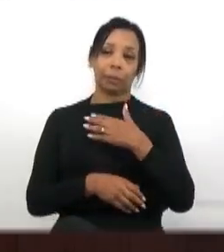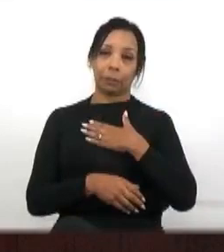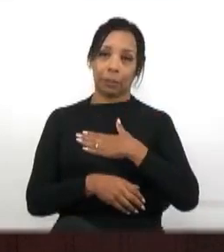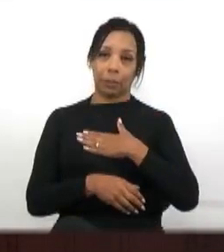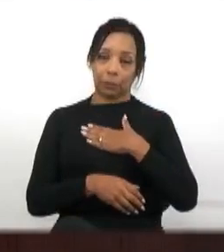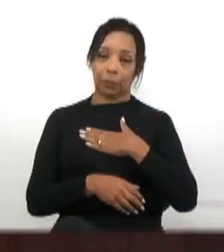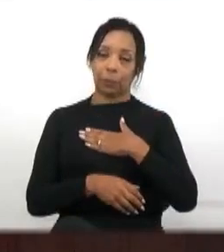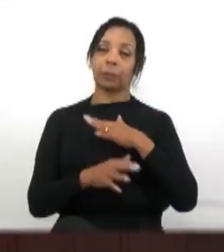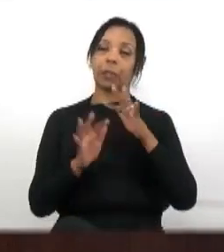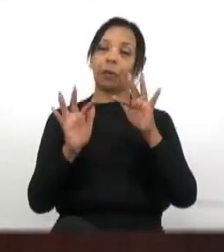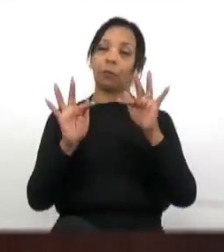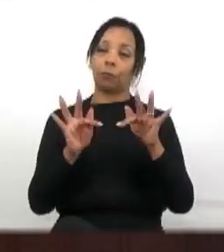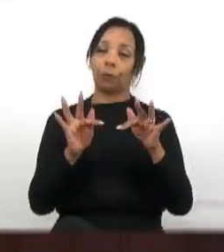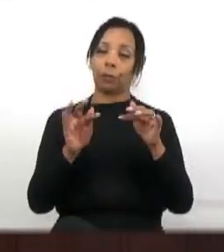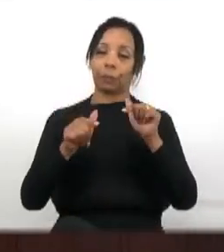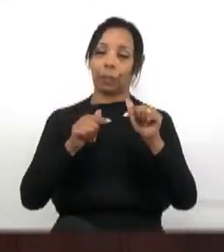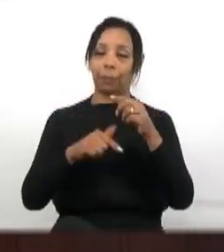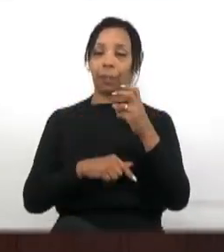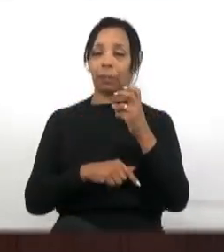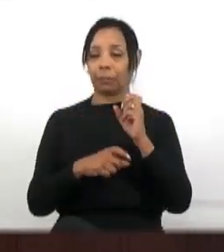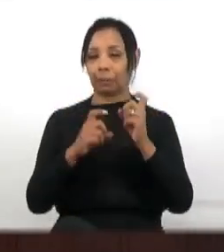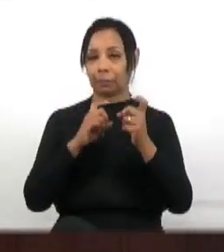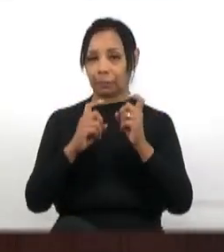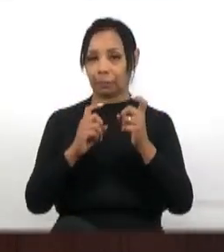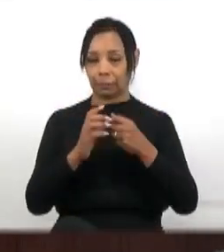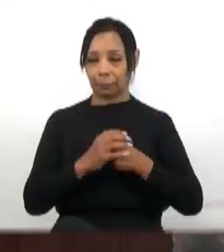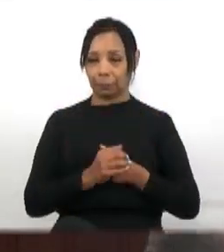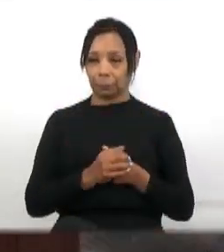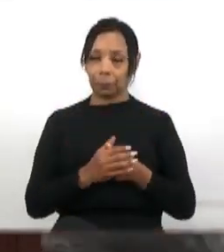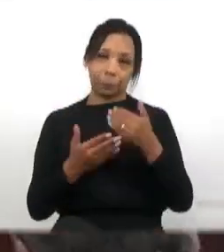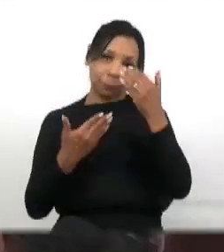sessão Obrigada a todos uma boa tarde